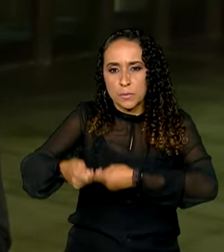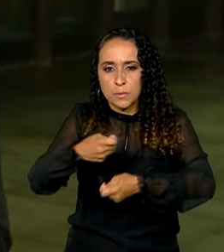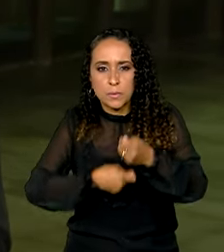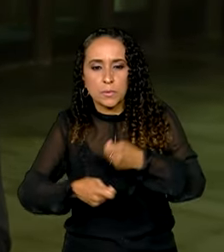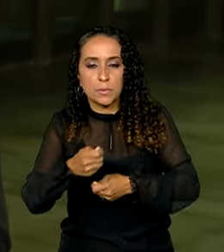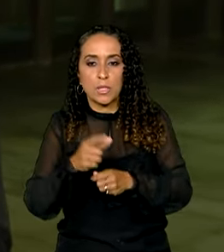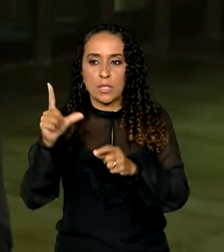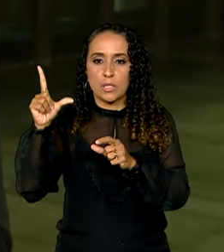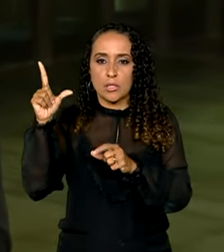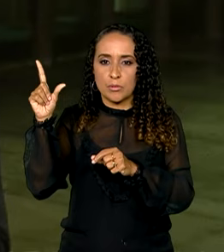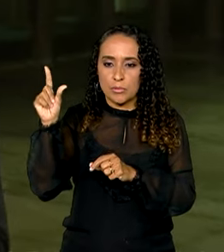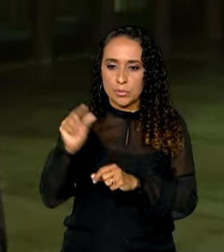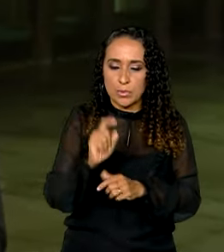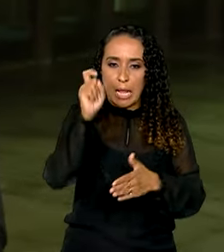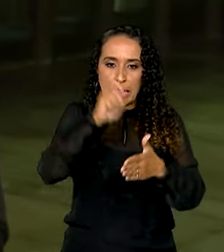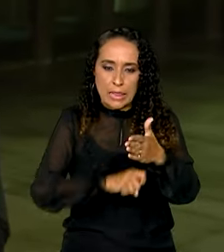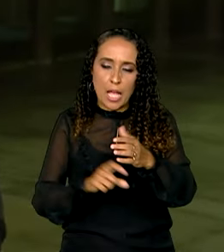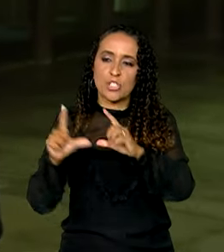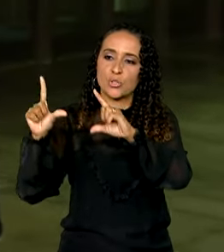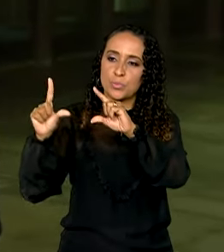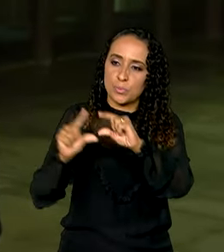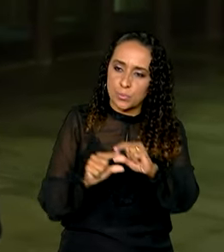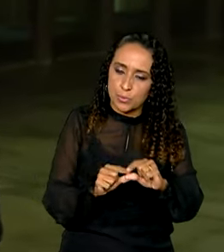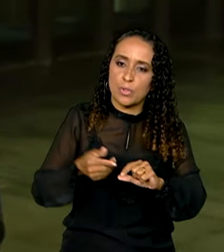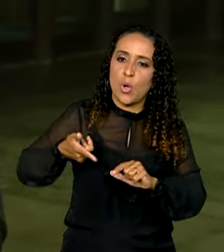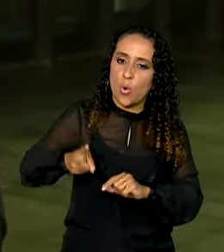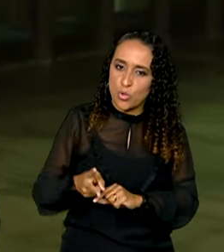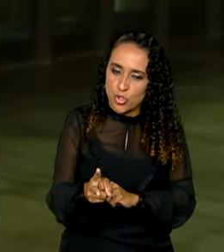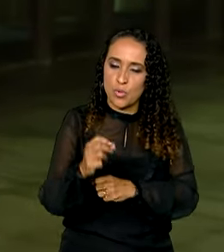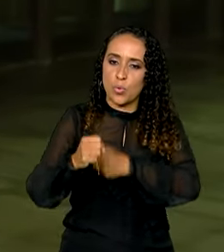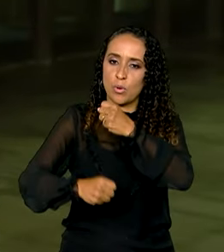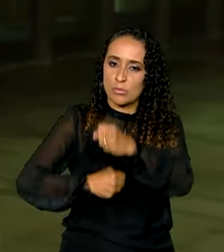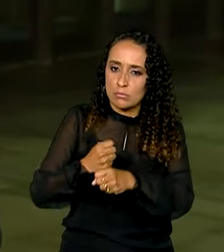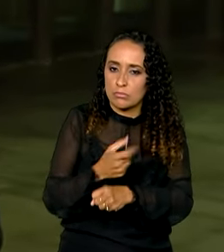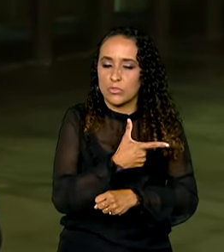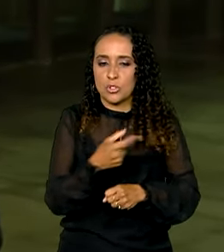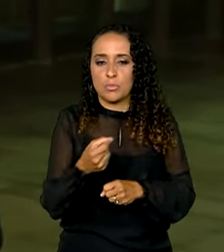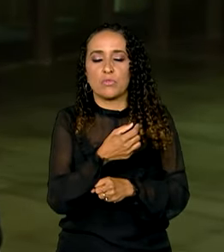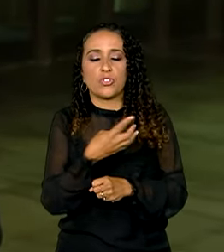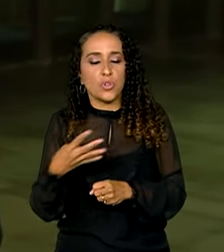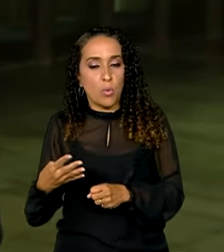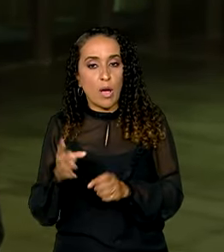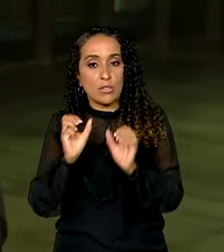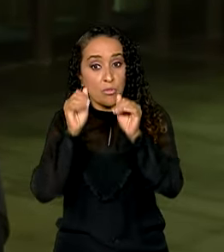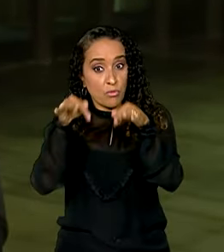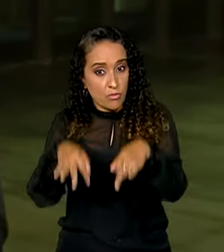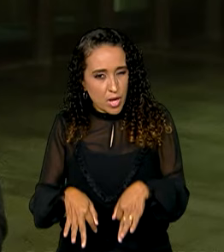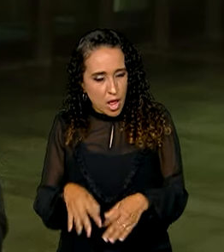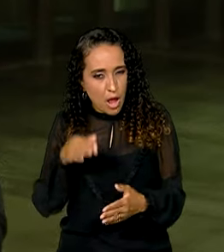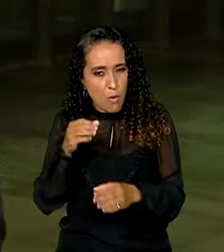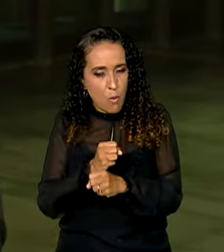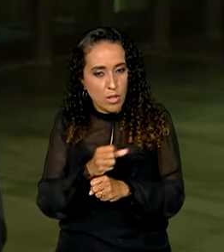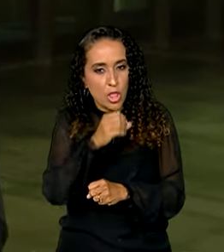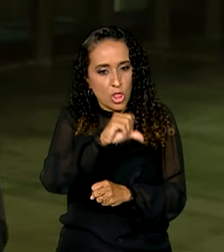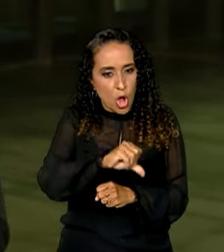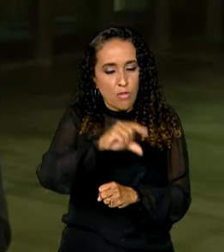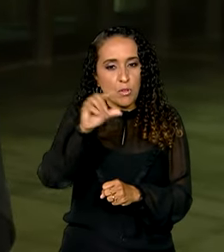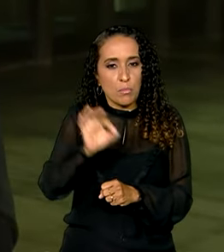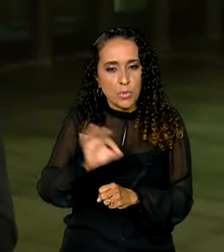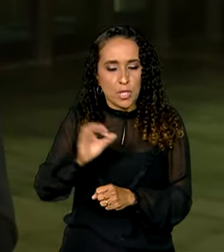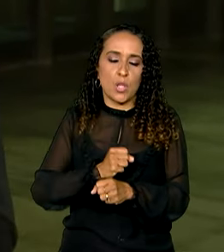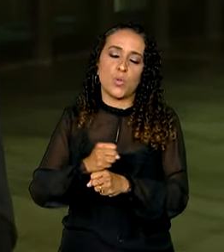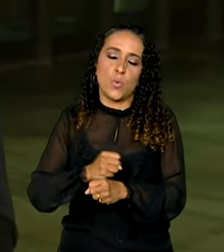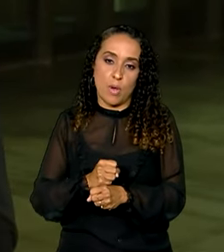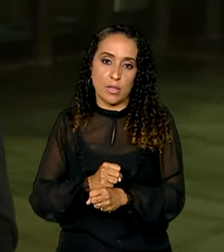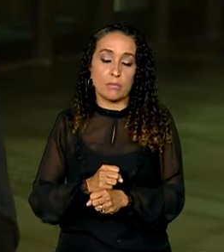a taxa de juros continue recuando ao longo de 2024 e que termina este ano em 9% ao ano.